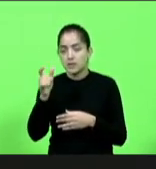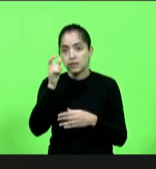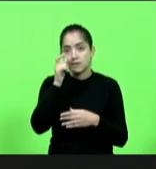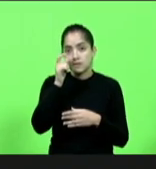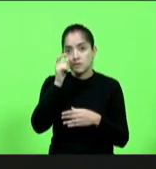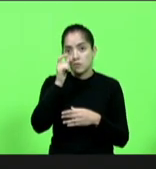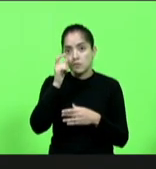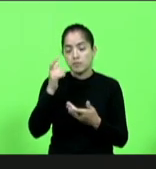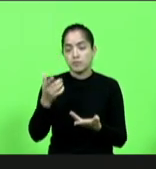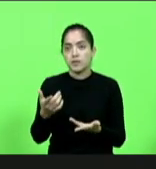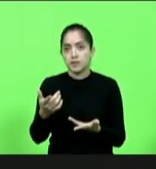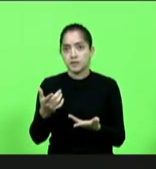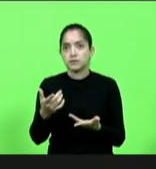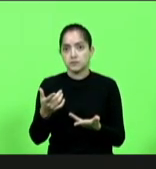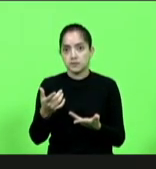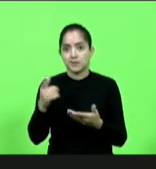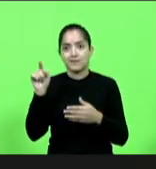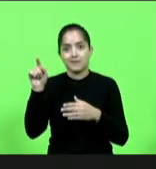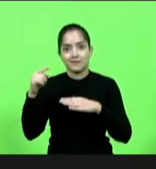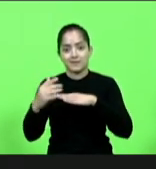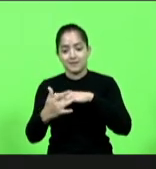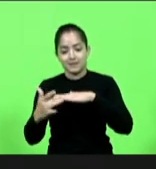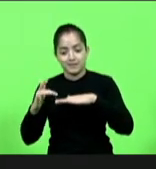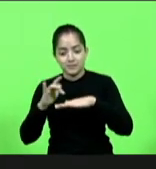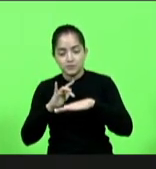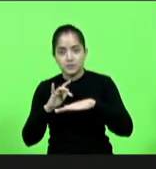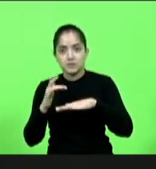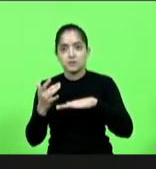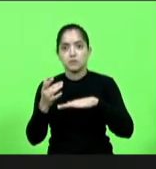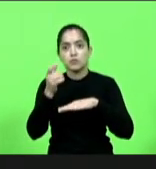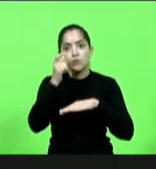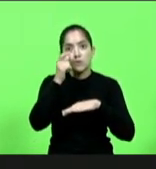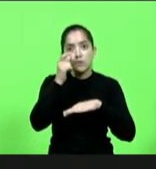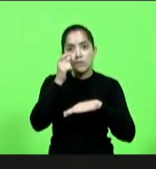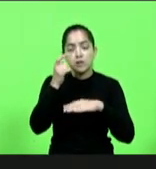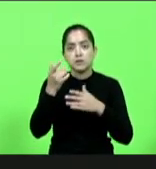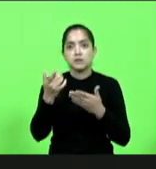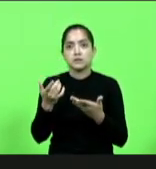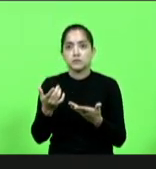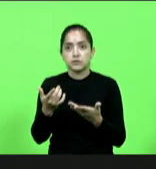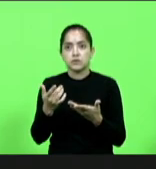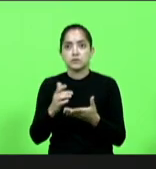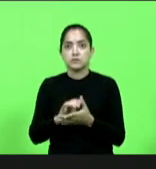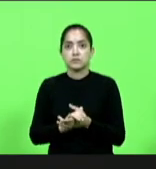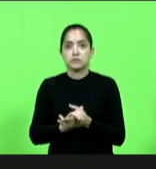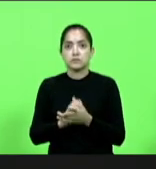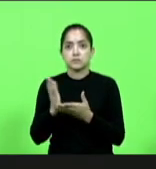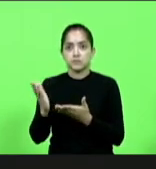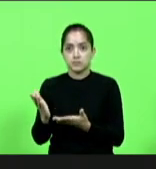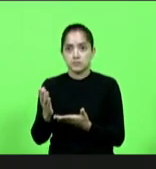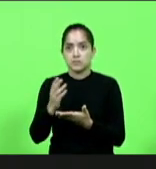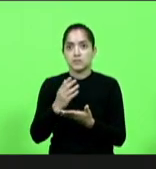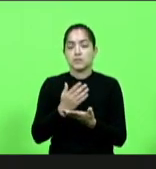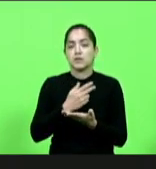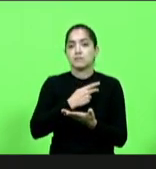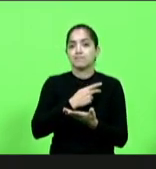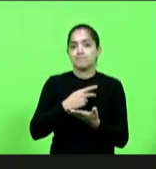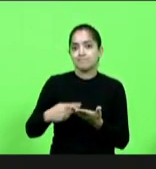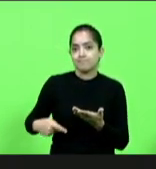na nossa rede social que acompanham nosso presidente na rede social